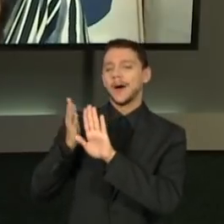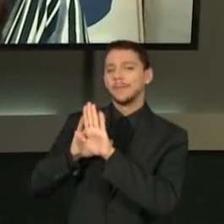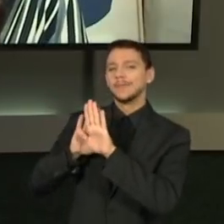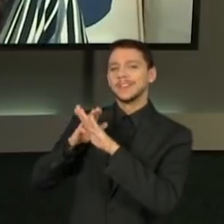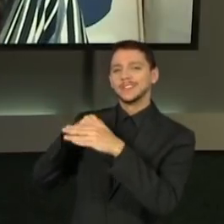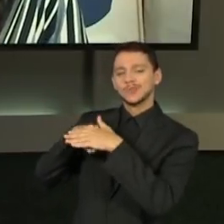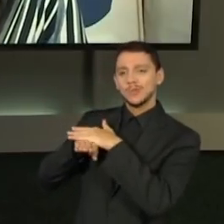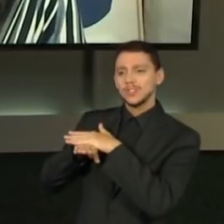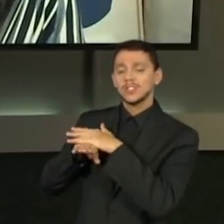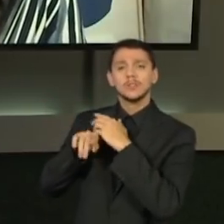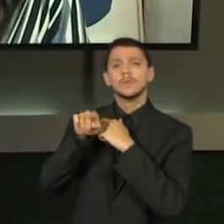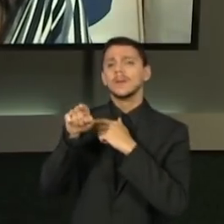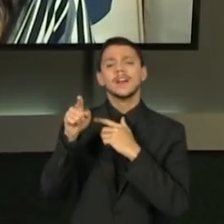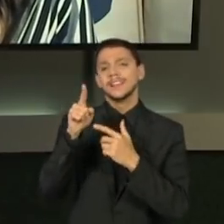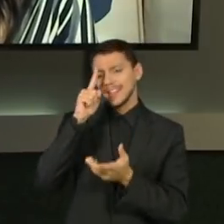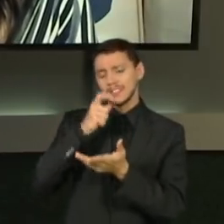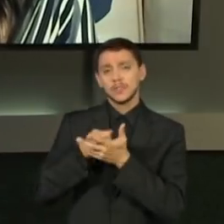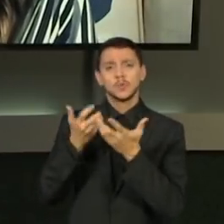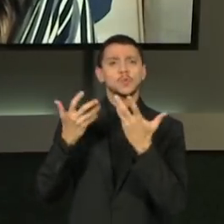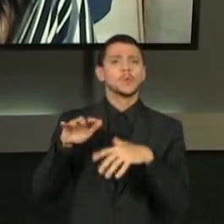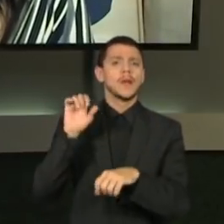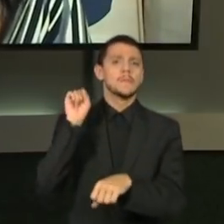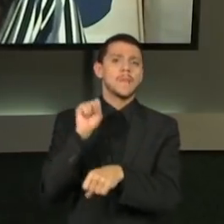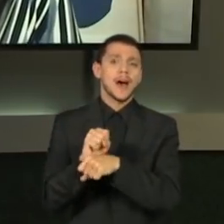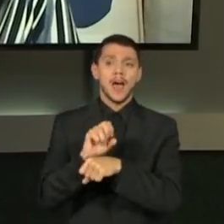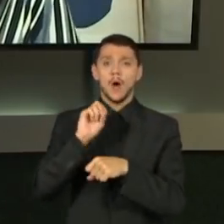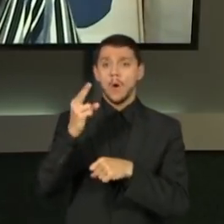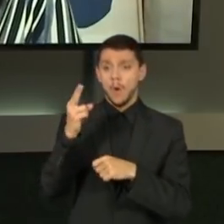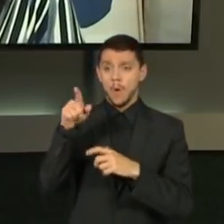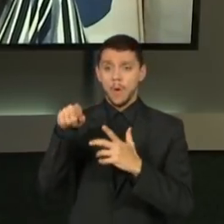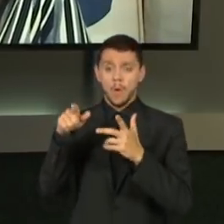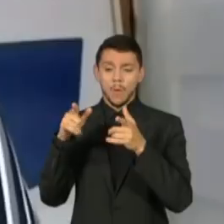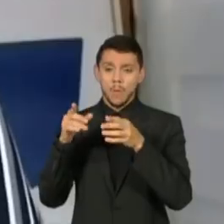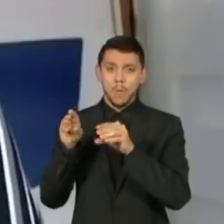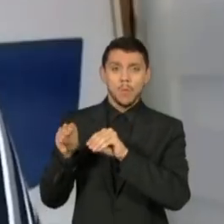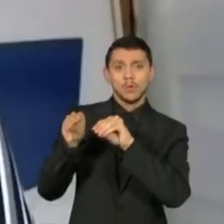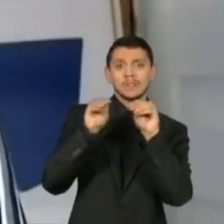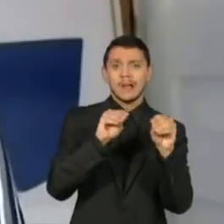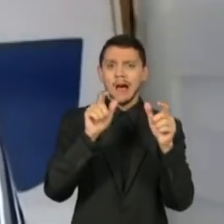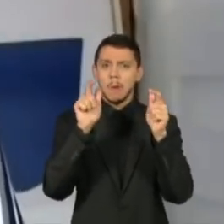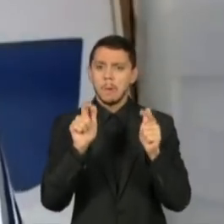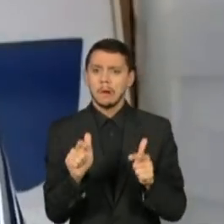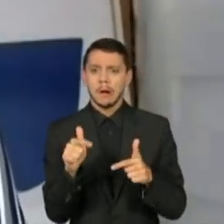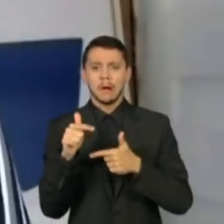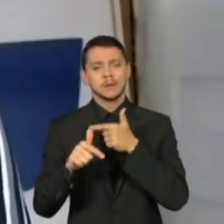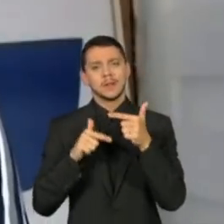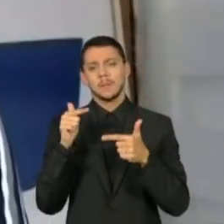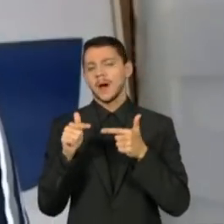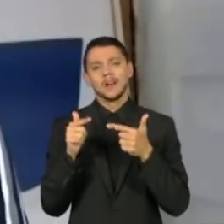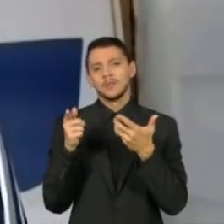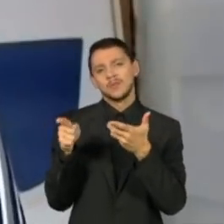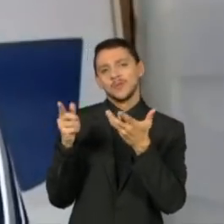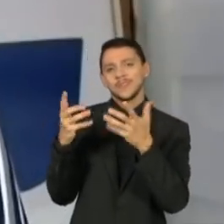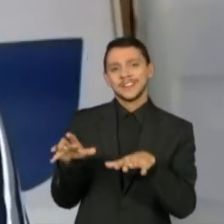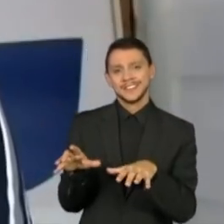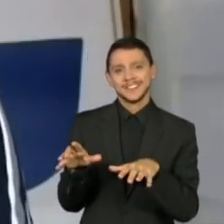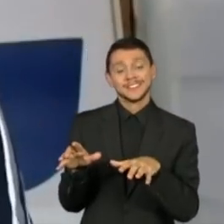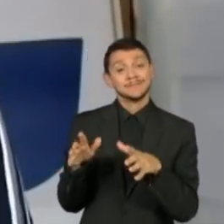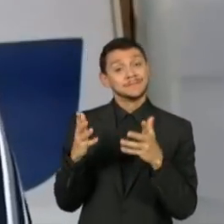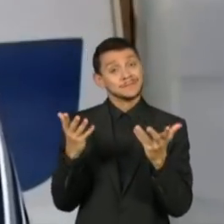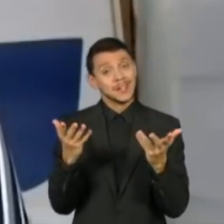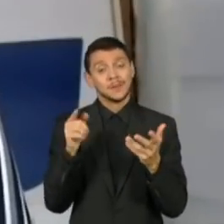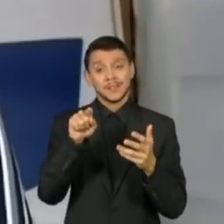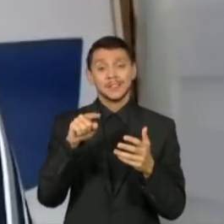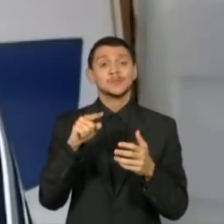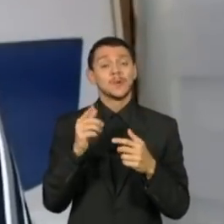a de parar a mina ou de transferir aquelas estruturas de lugar. E isso é um alerta não só para o que